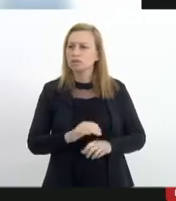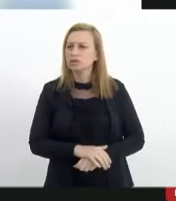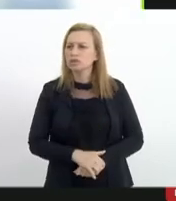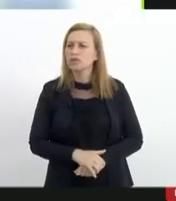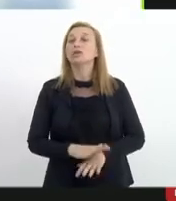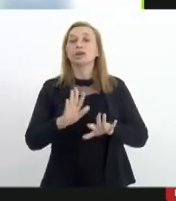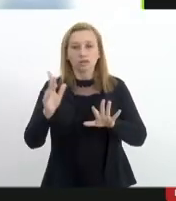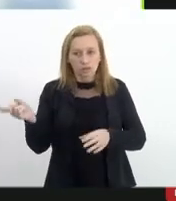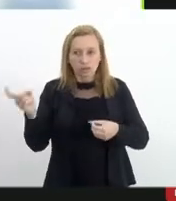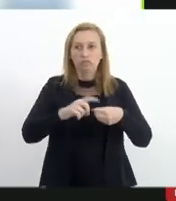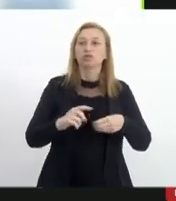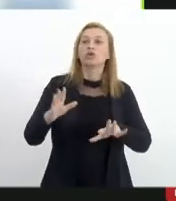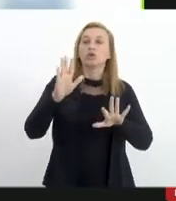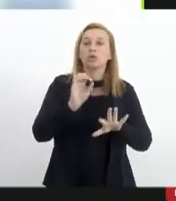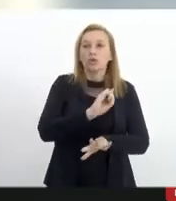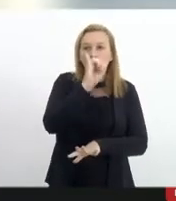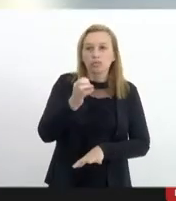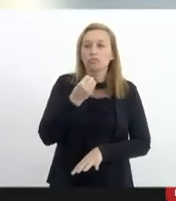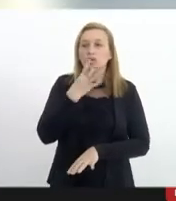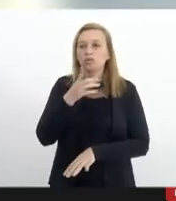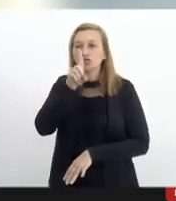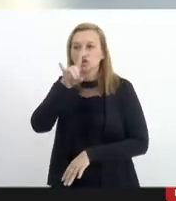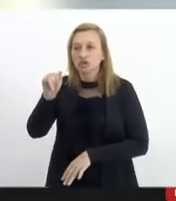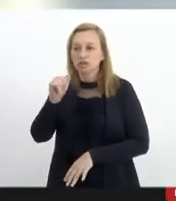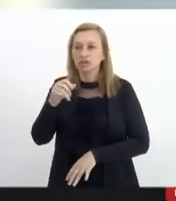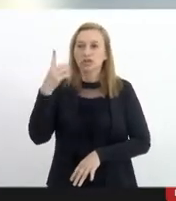Olá bom dia deputada bom dia a todos